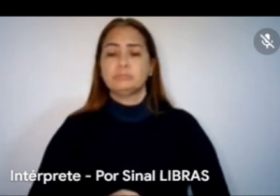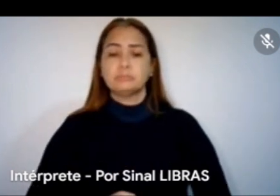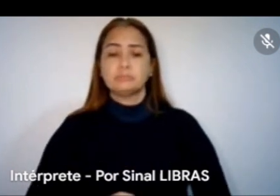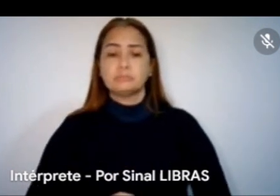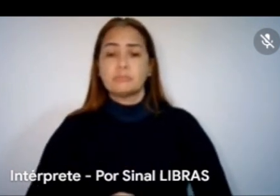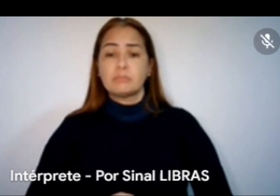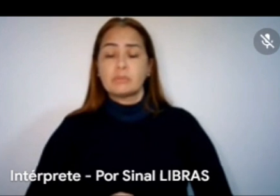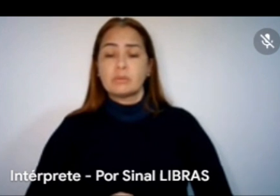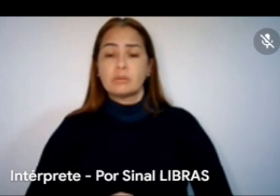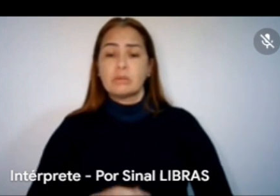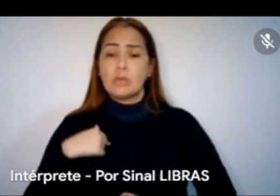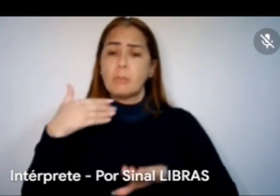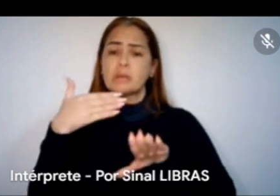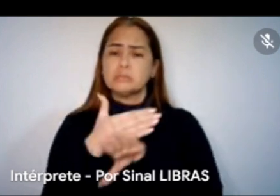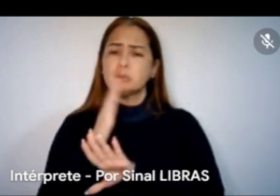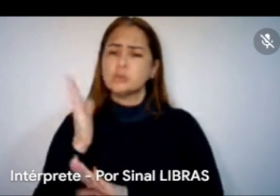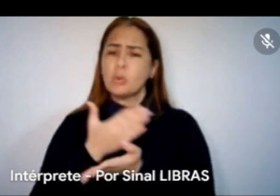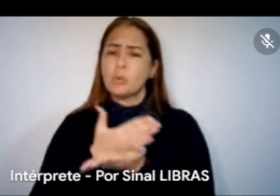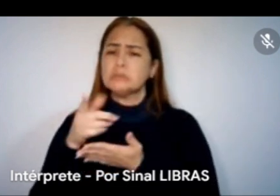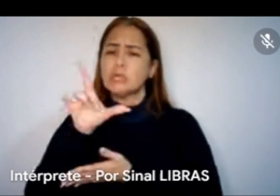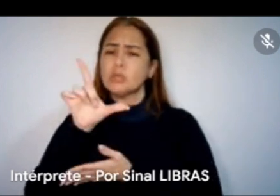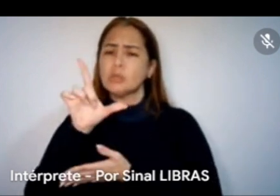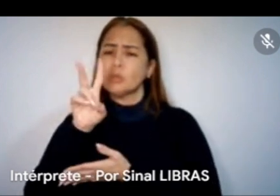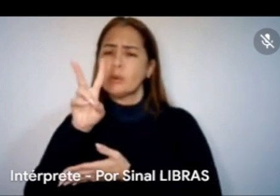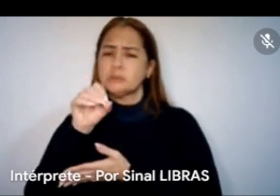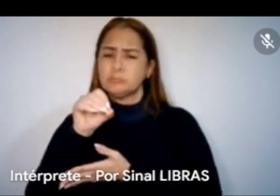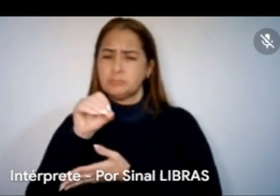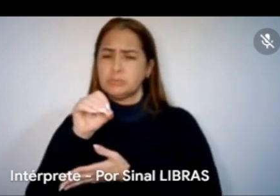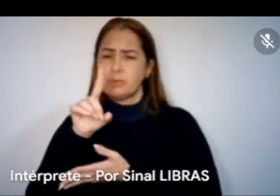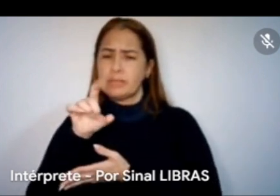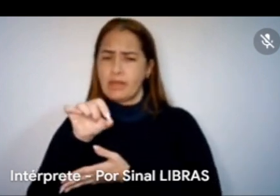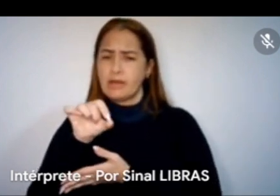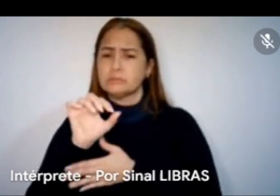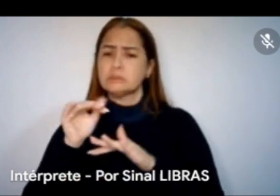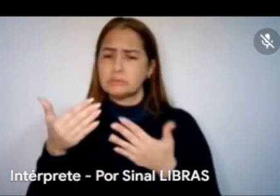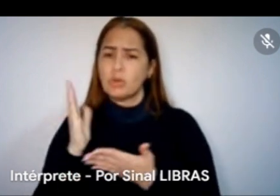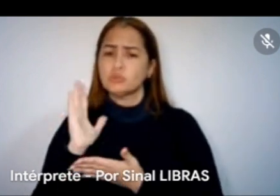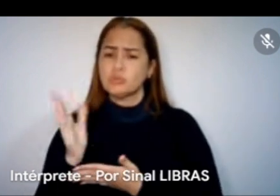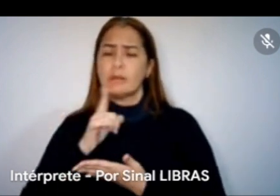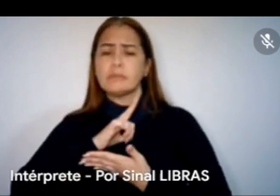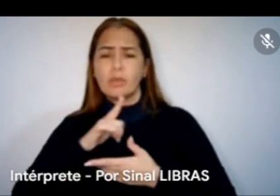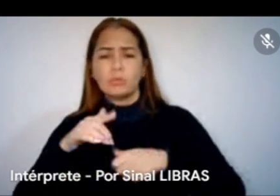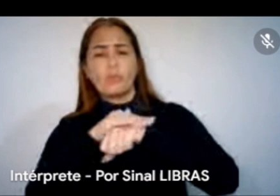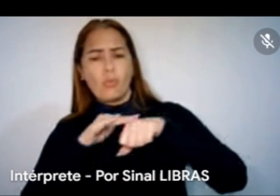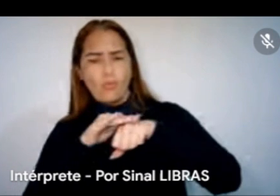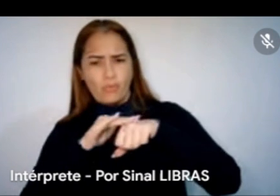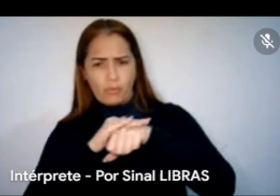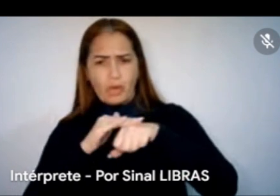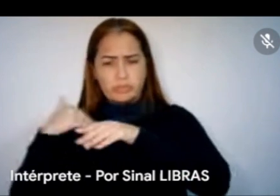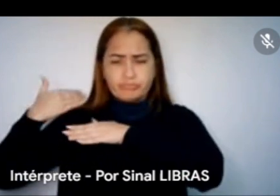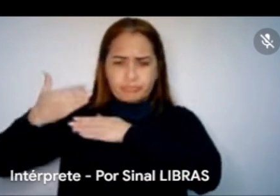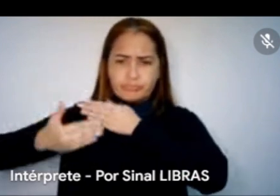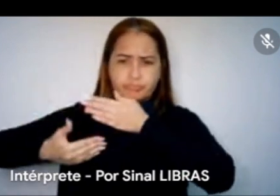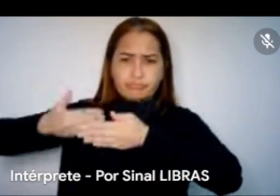e nós, nós, em discussões que fazemos já desde esse tempo, nós temos